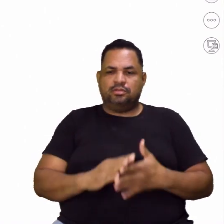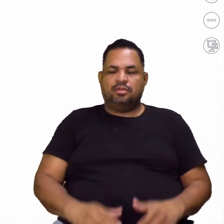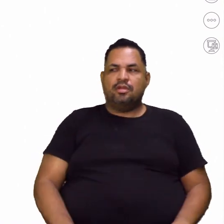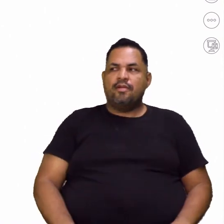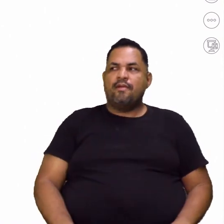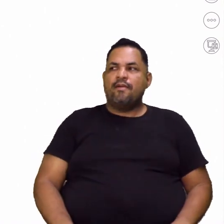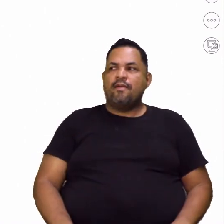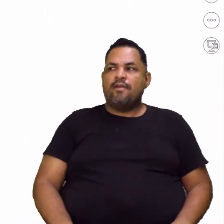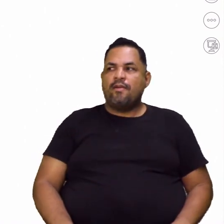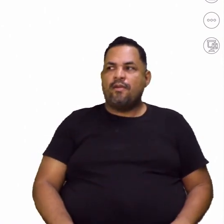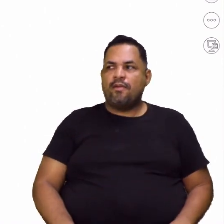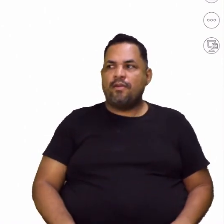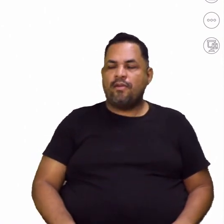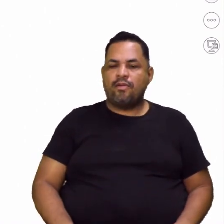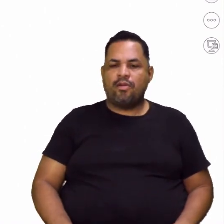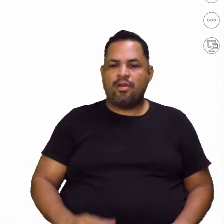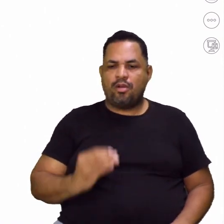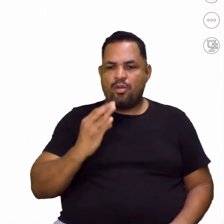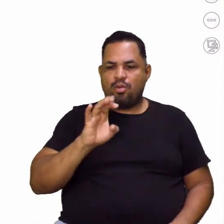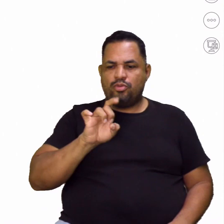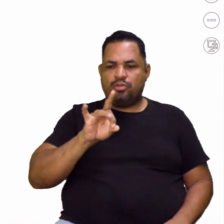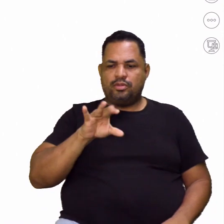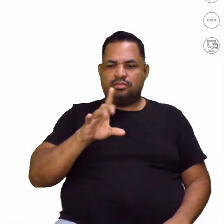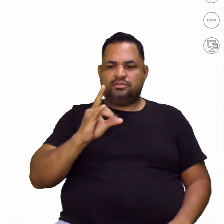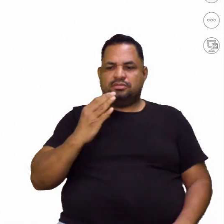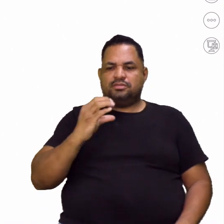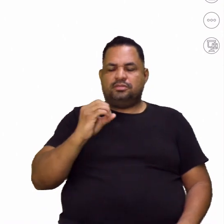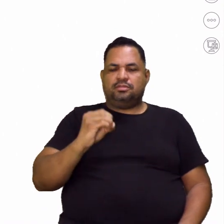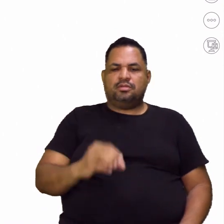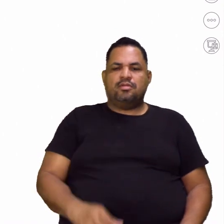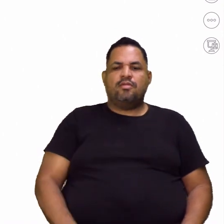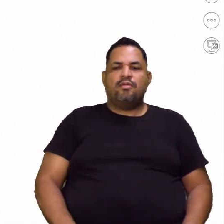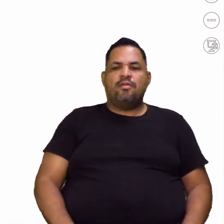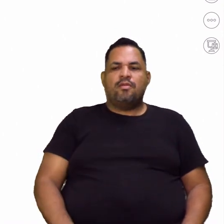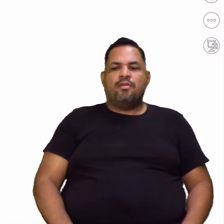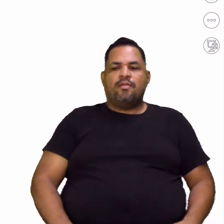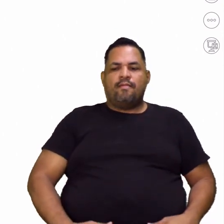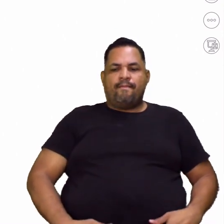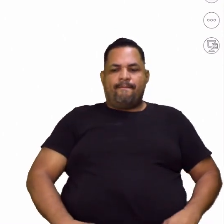na questão da conotação. Vamos lá, Amadinhos.